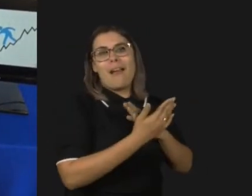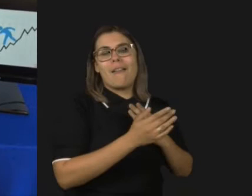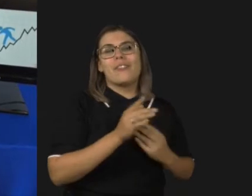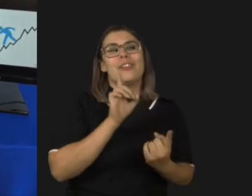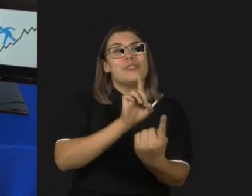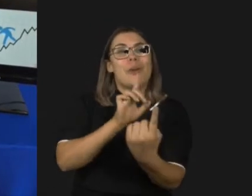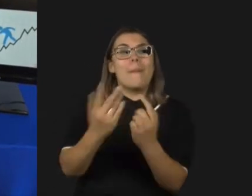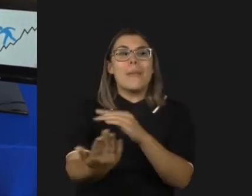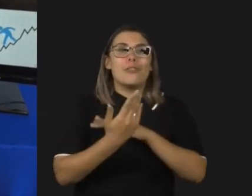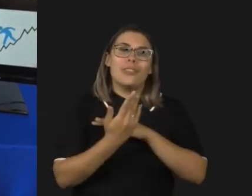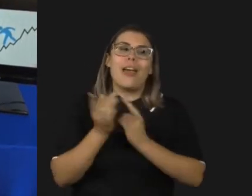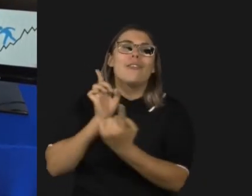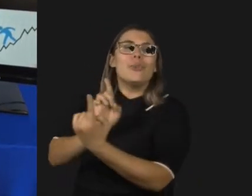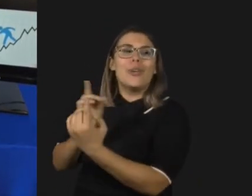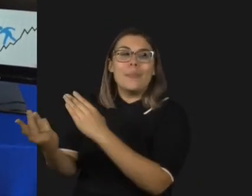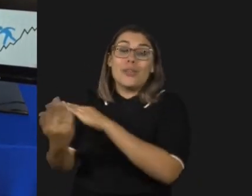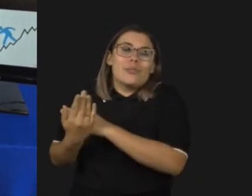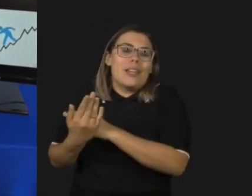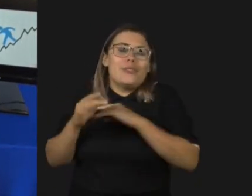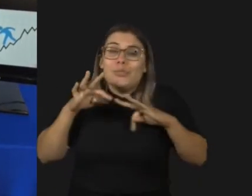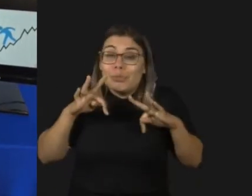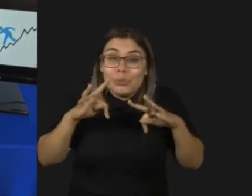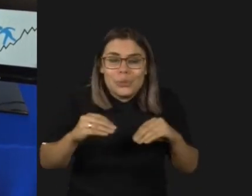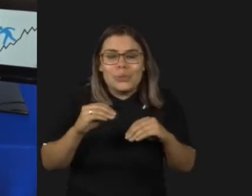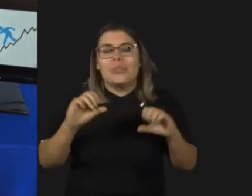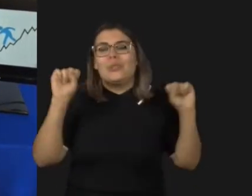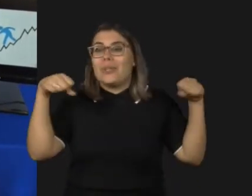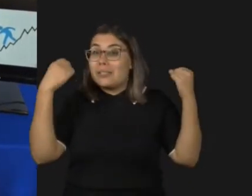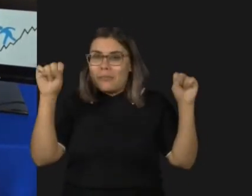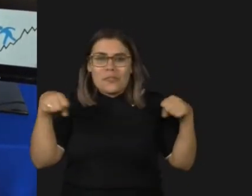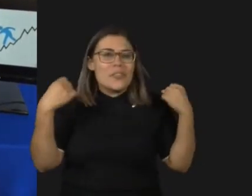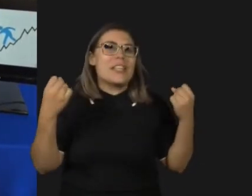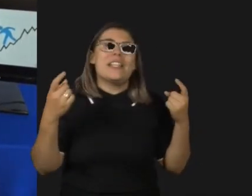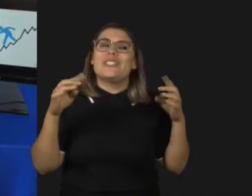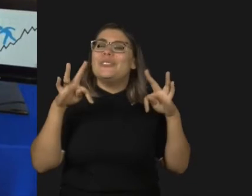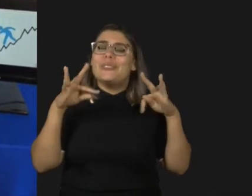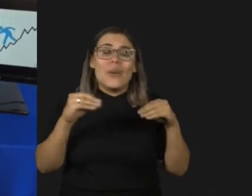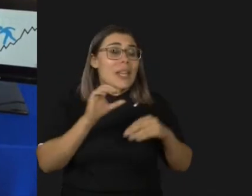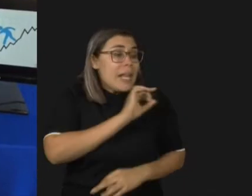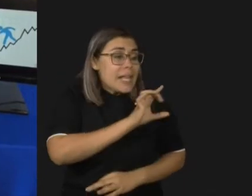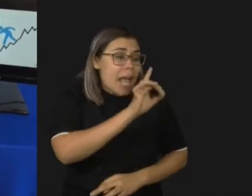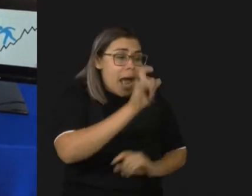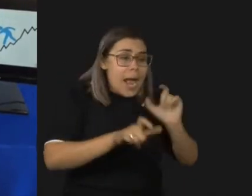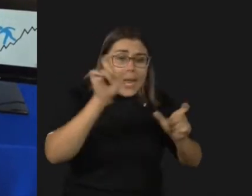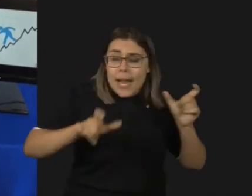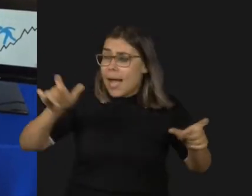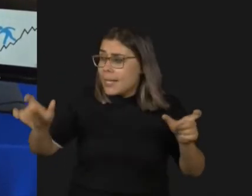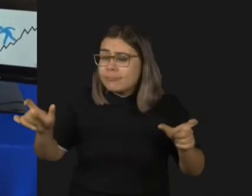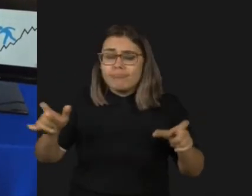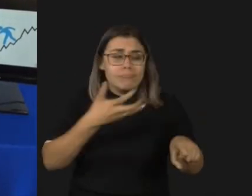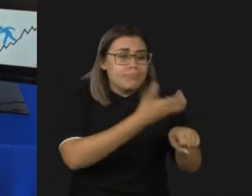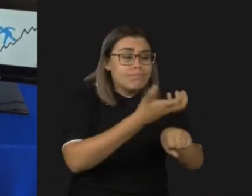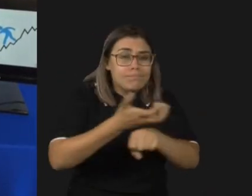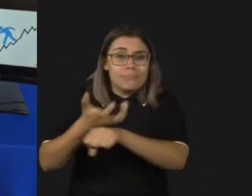matemática, na biologia e na educação física. Essa troca fez com que eles percebessem que eu não era tão diferente assim